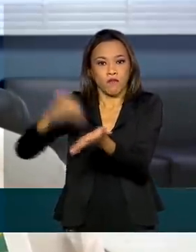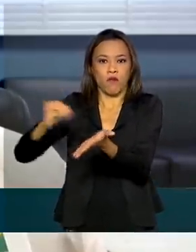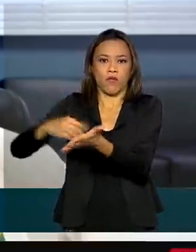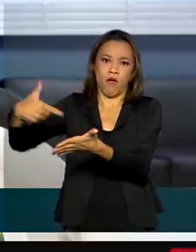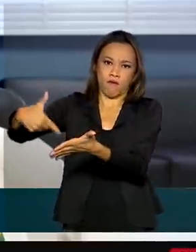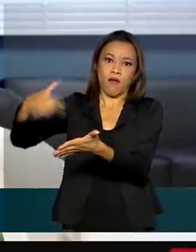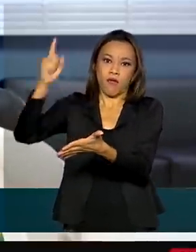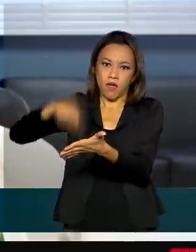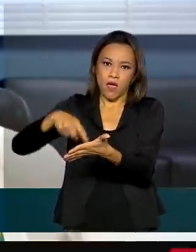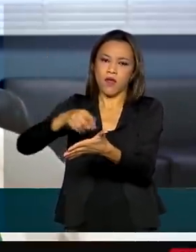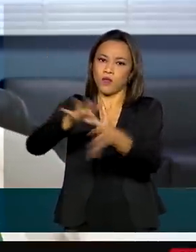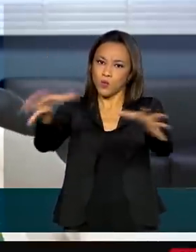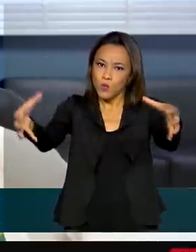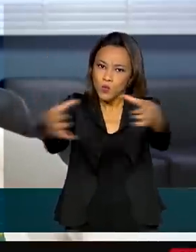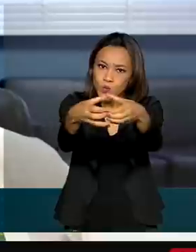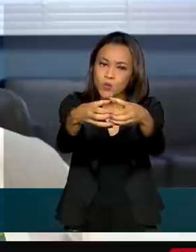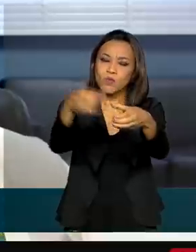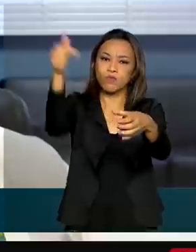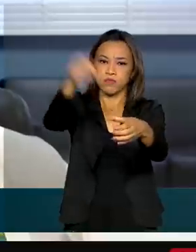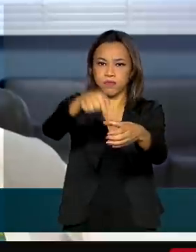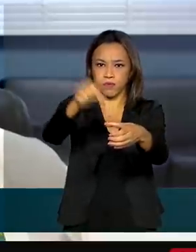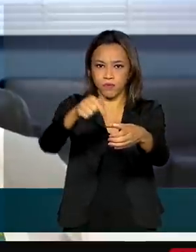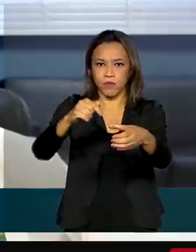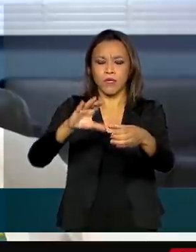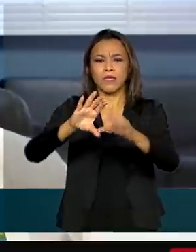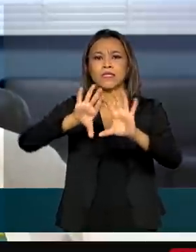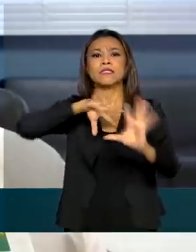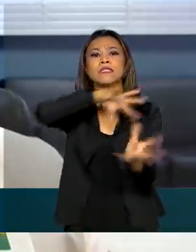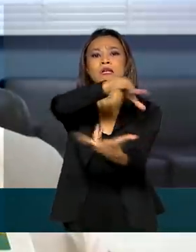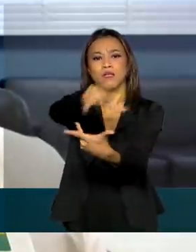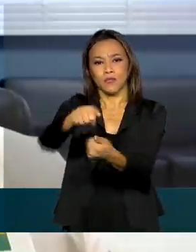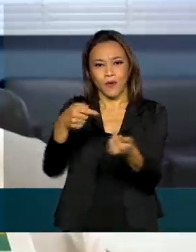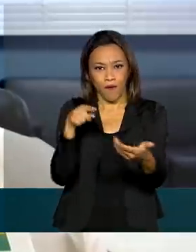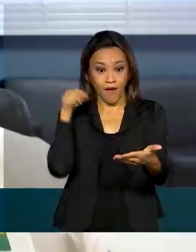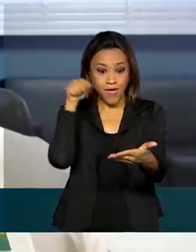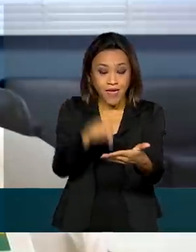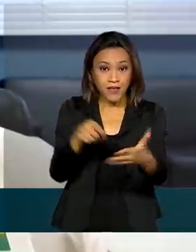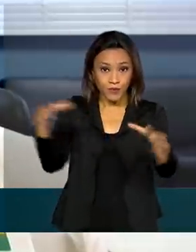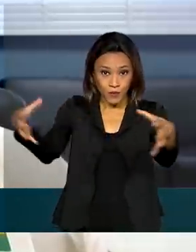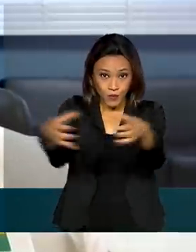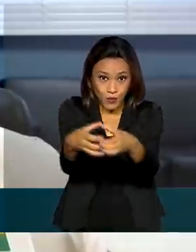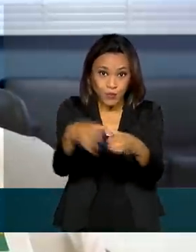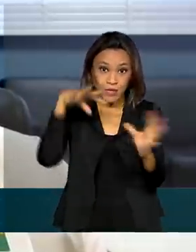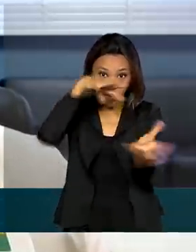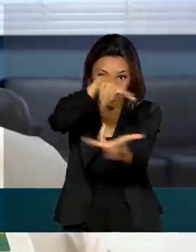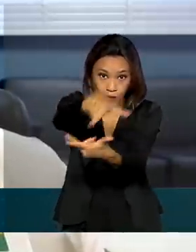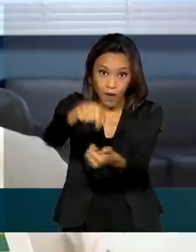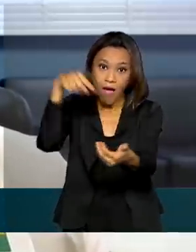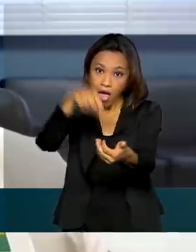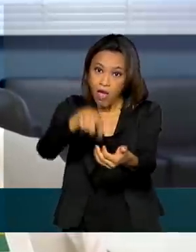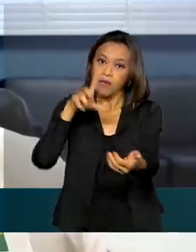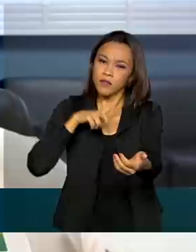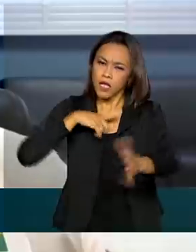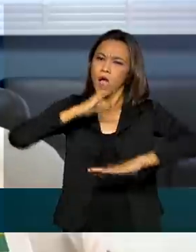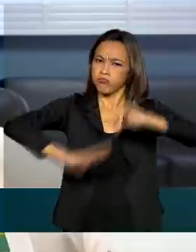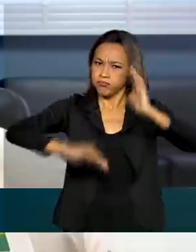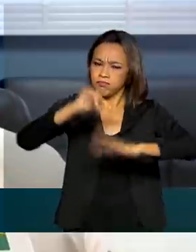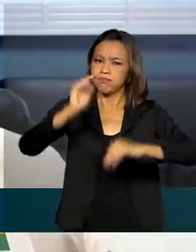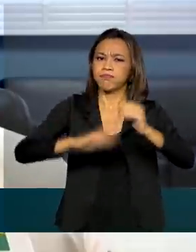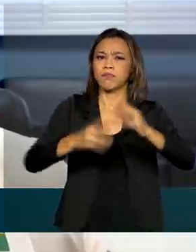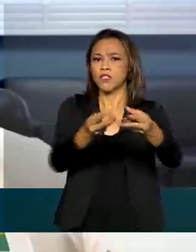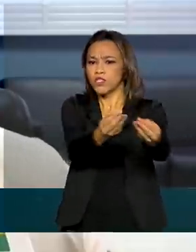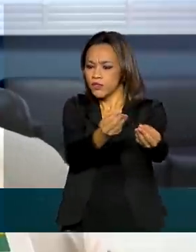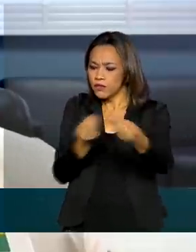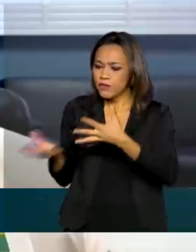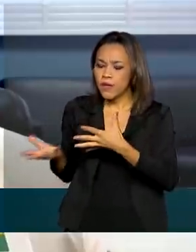documento do Comitê Independente Internacional. Esse comitê é quem tem a competência de enviar